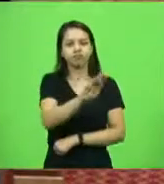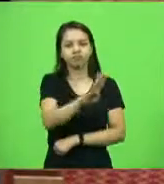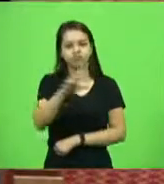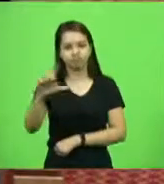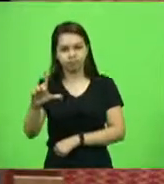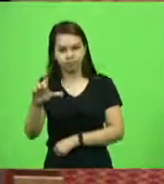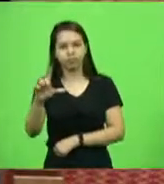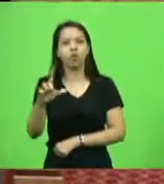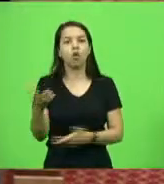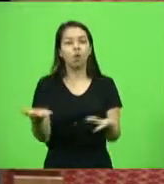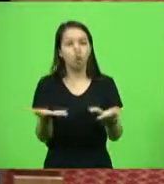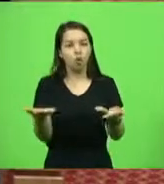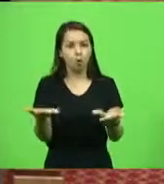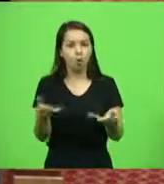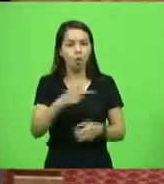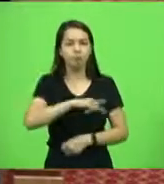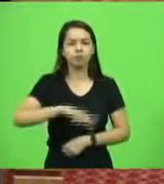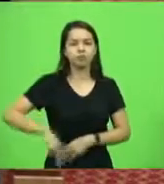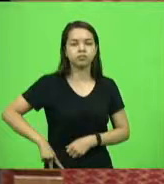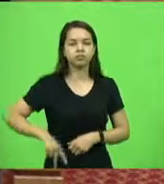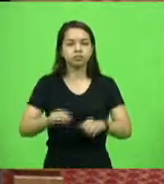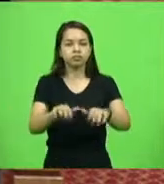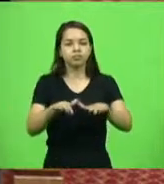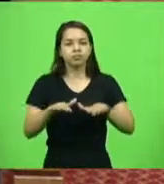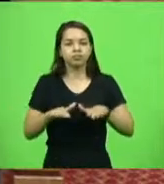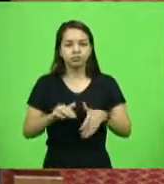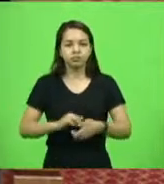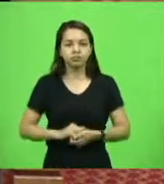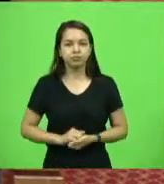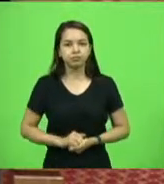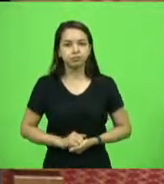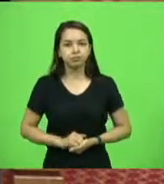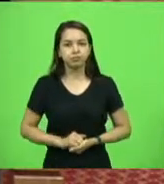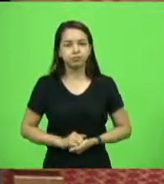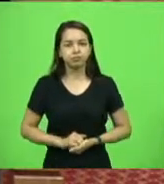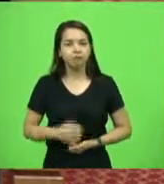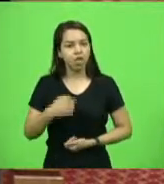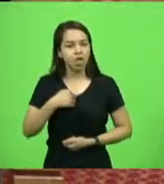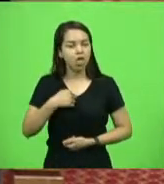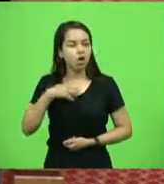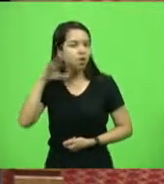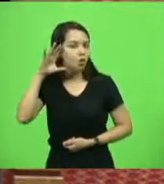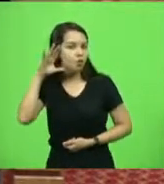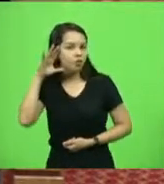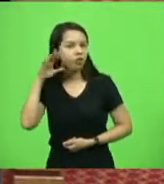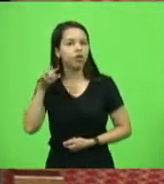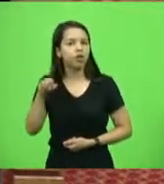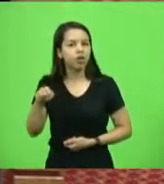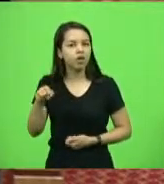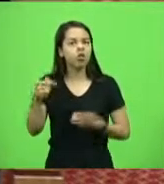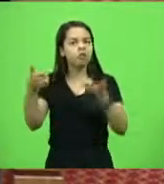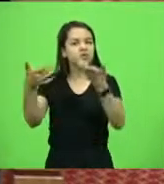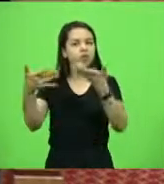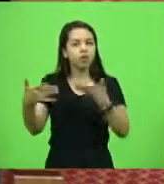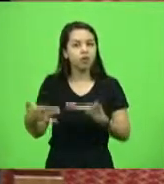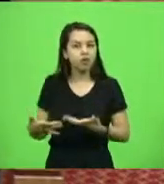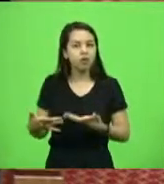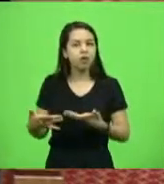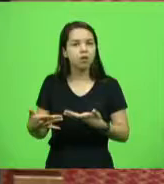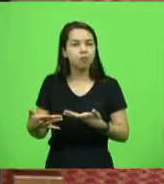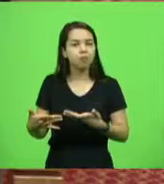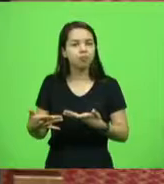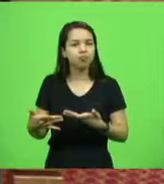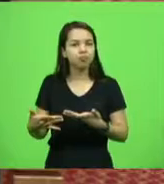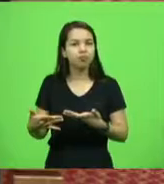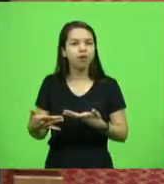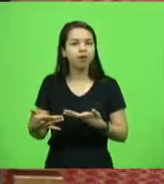sessão. e eu estava ouvindo antes o pronunciamento do deputado Márcio